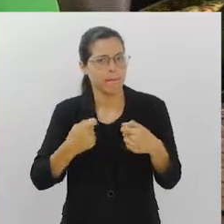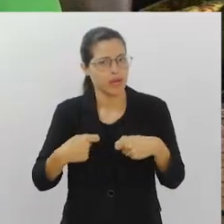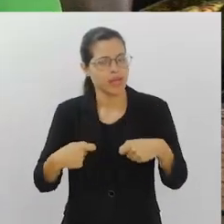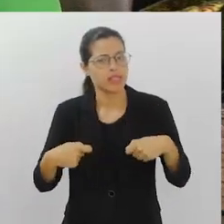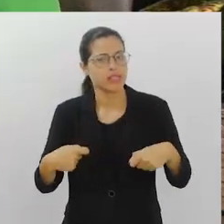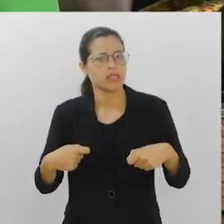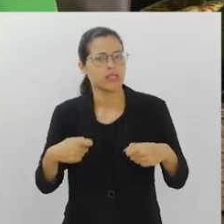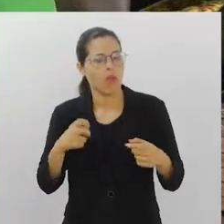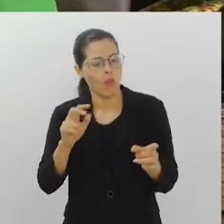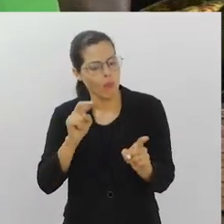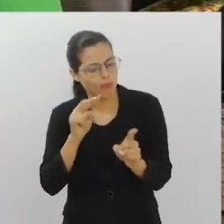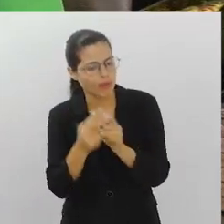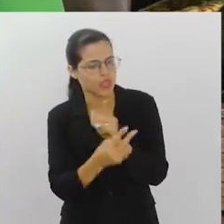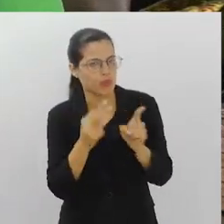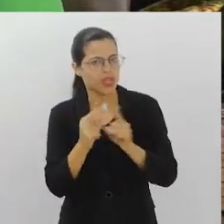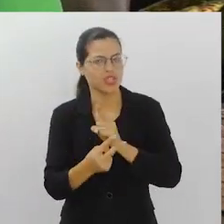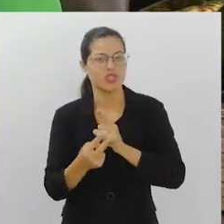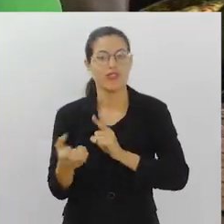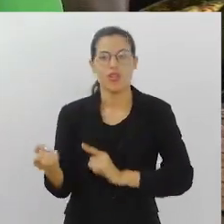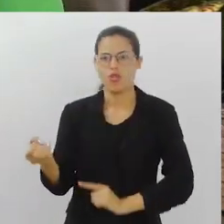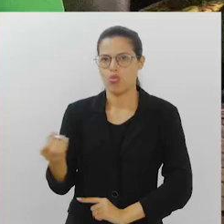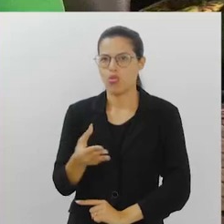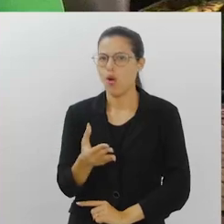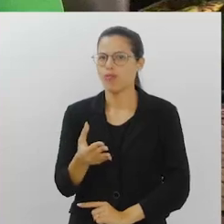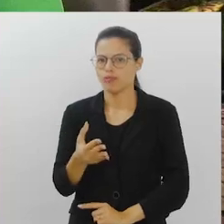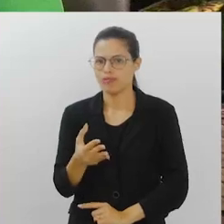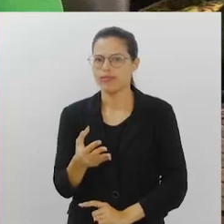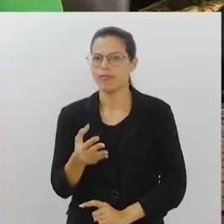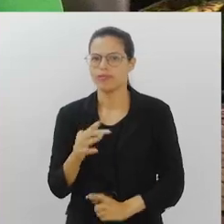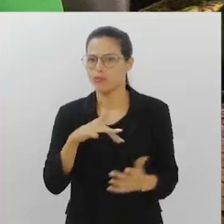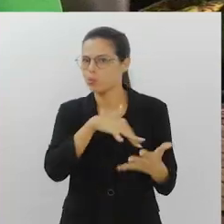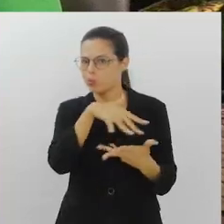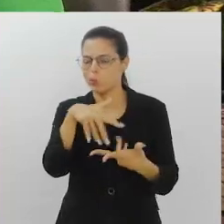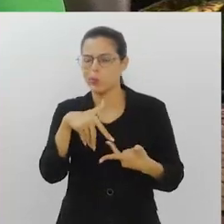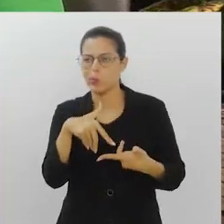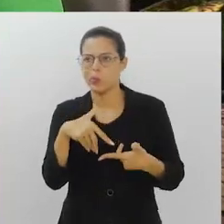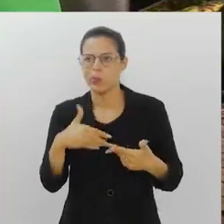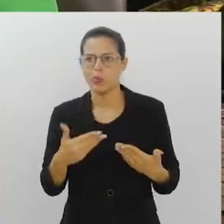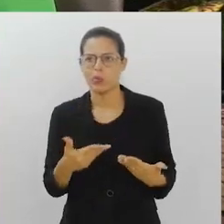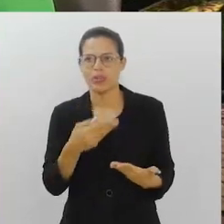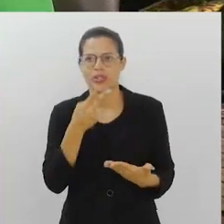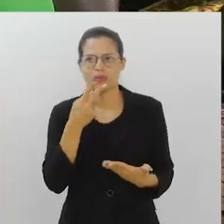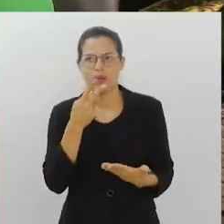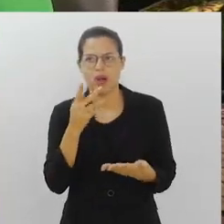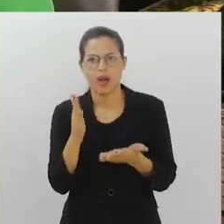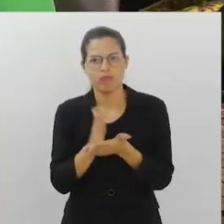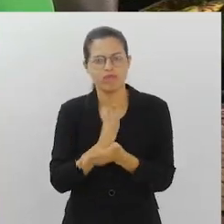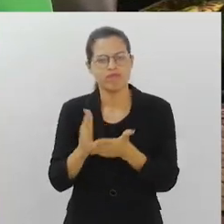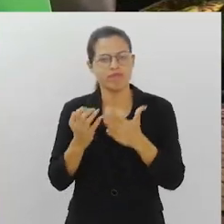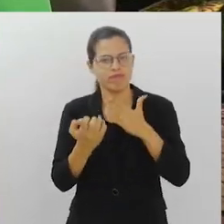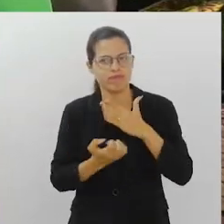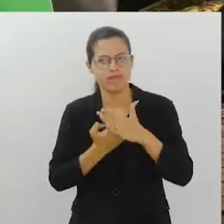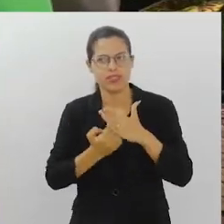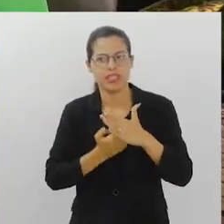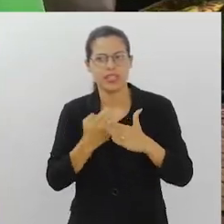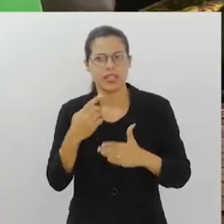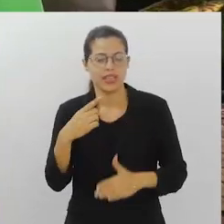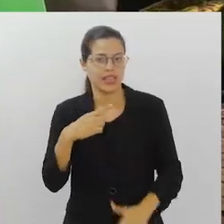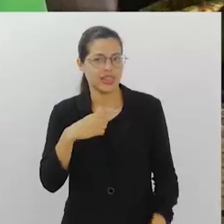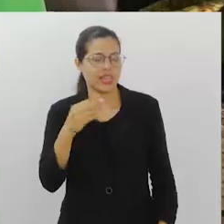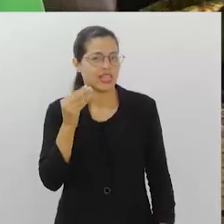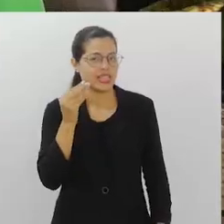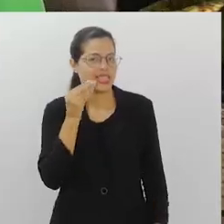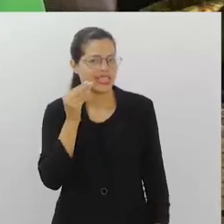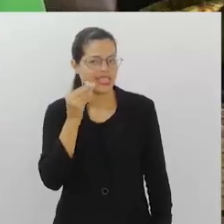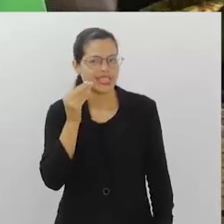com essa nova visão de mundo. e, de toda forma, como você falou, que algumas empresas já têm buscado